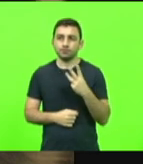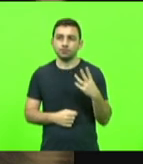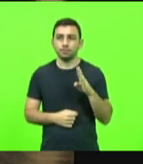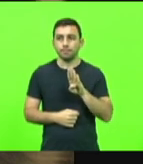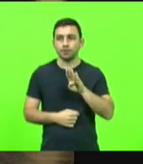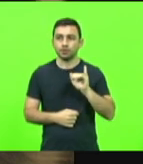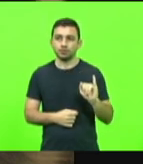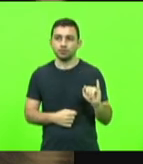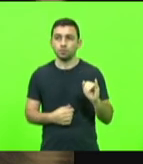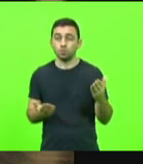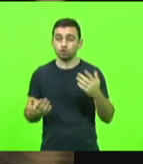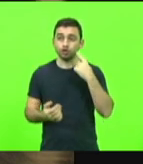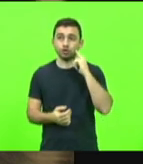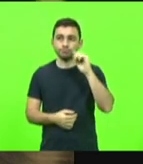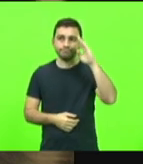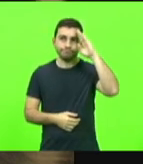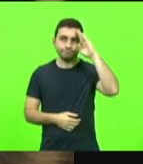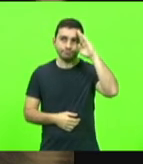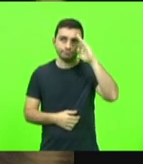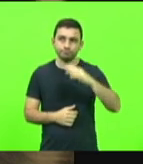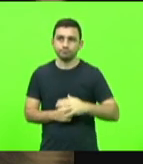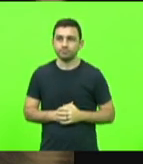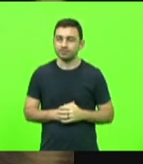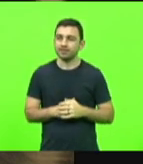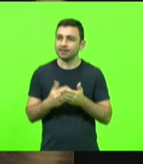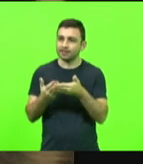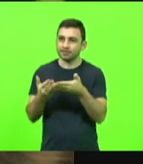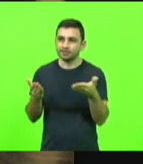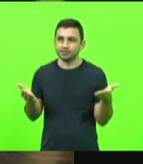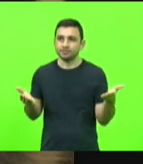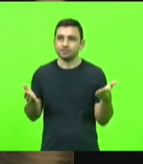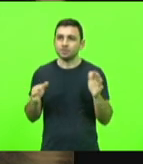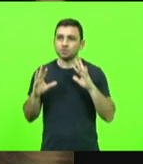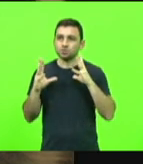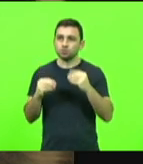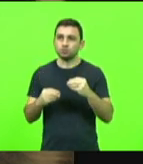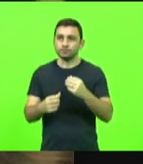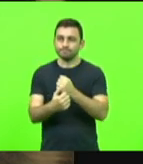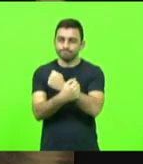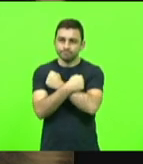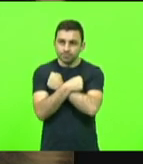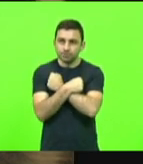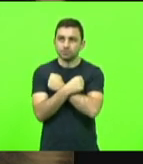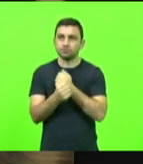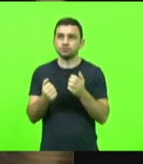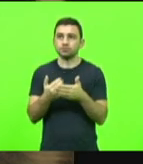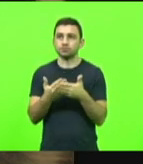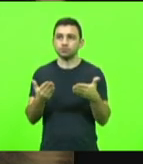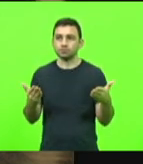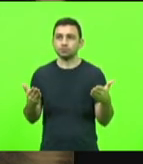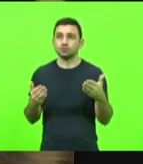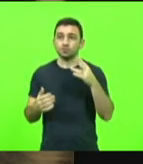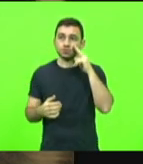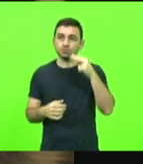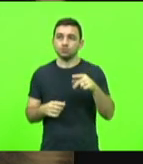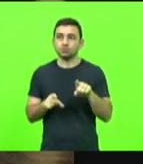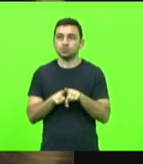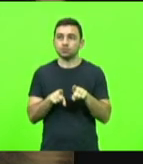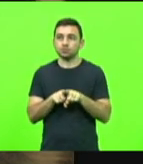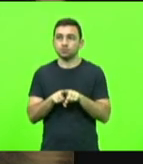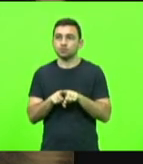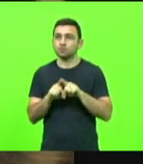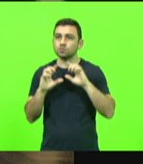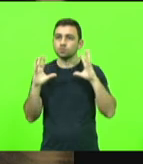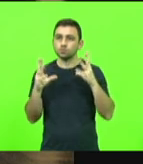Hoje é o dia do soldado. Então, a eles todos, o meu grande abraço, o reconhecimento. Para todos eles,